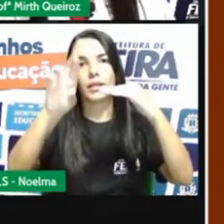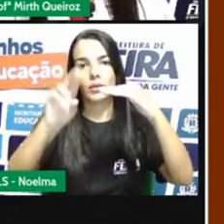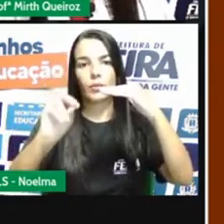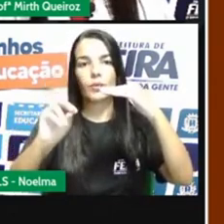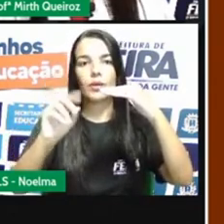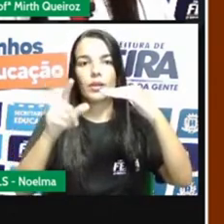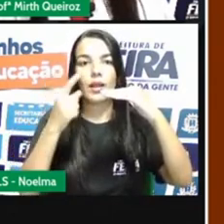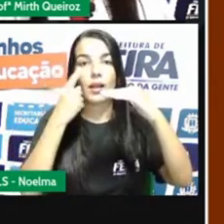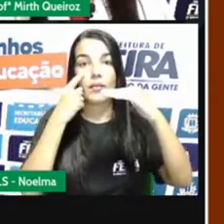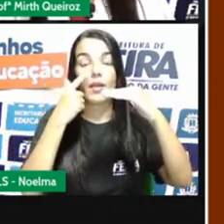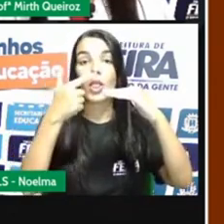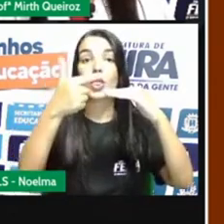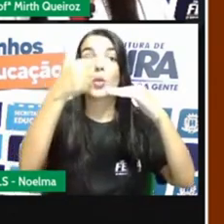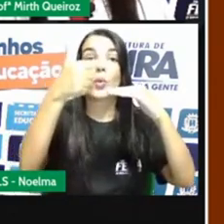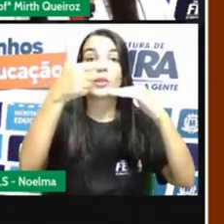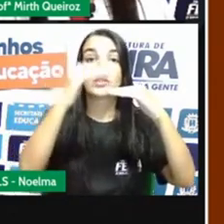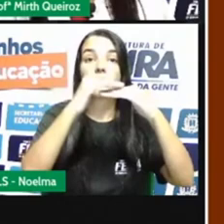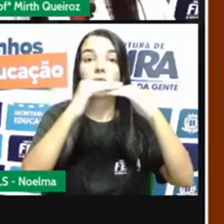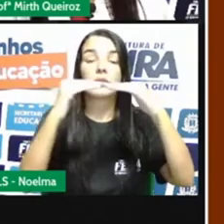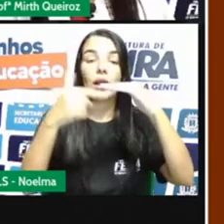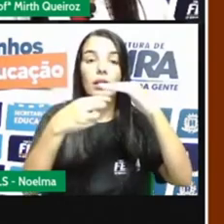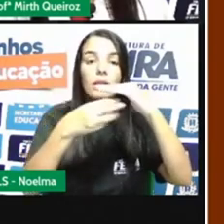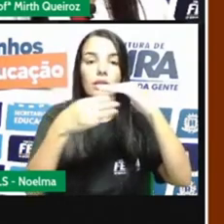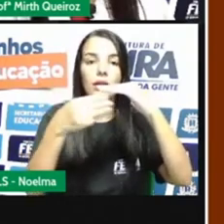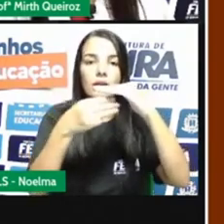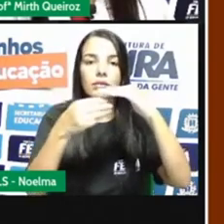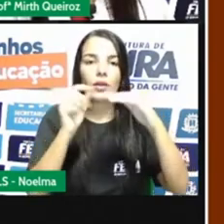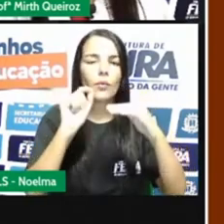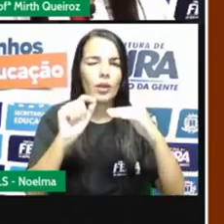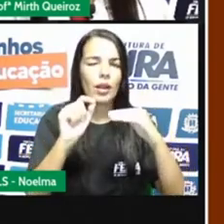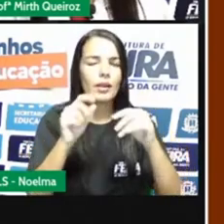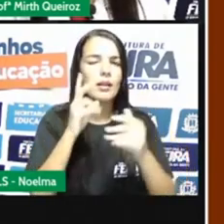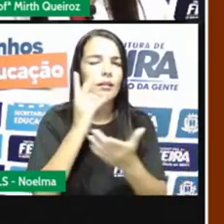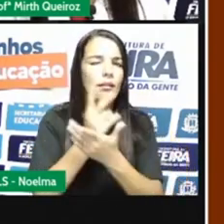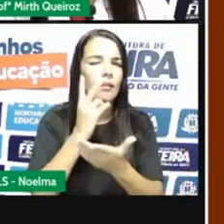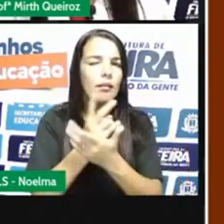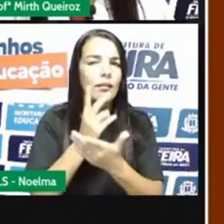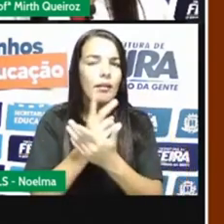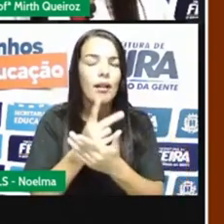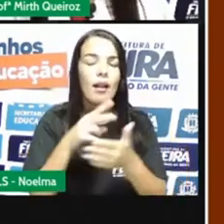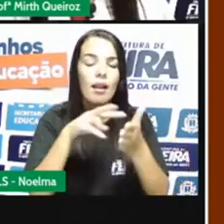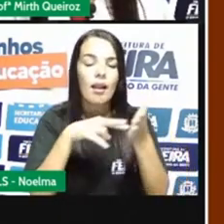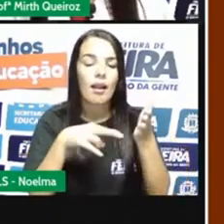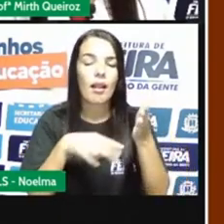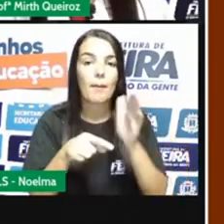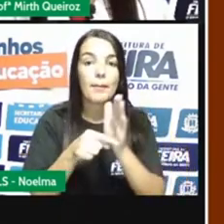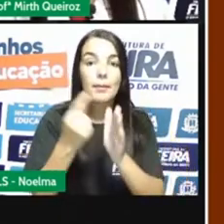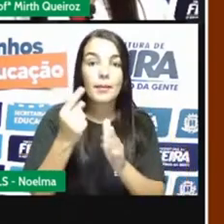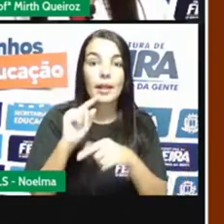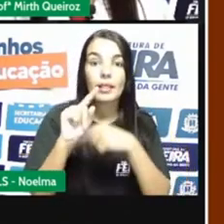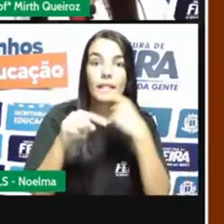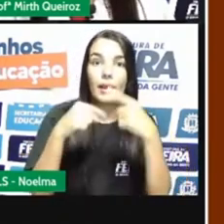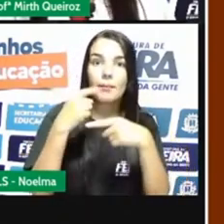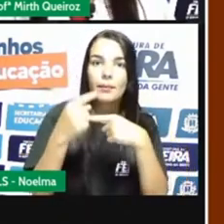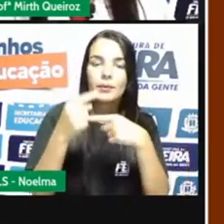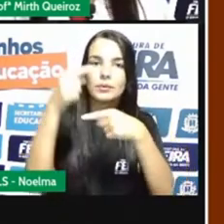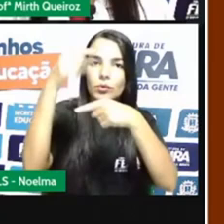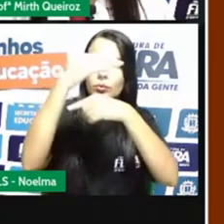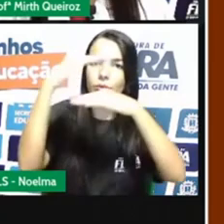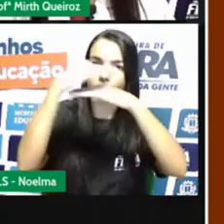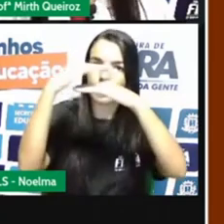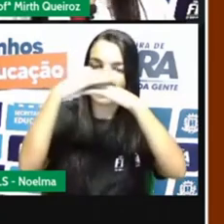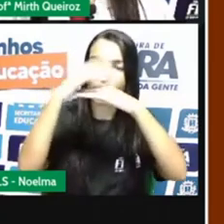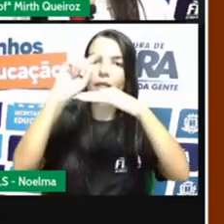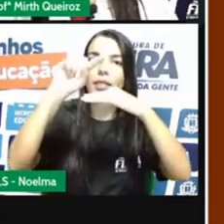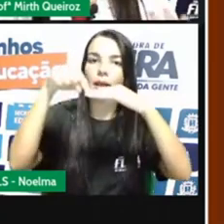dois terços. Lê-se primeiro, sempre o numerador, e depois o denominador. O